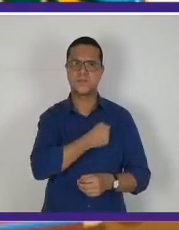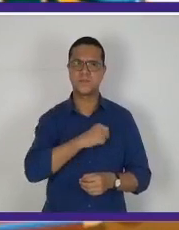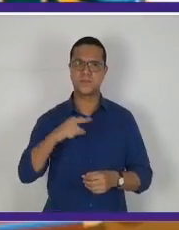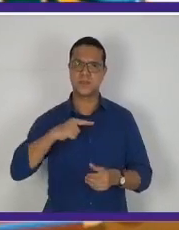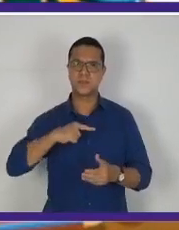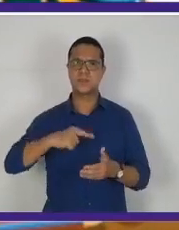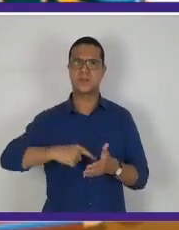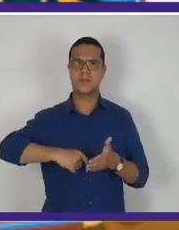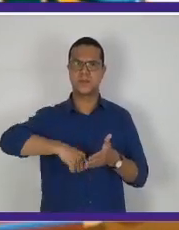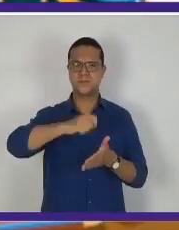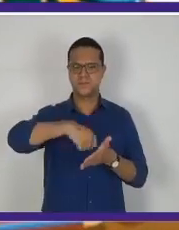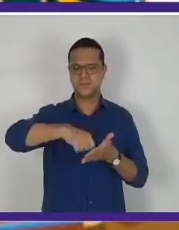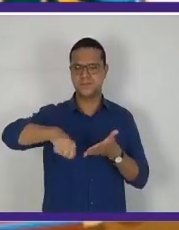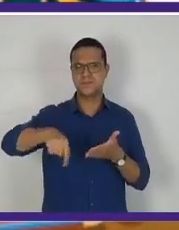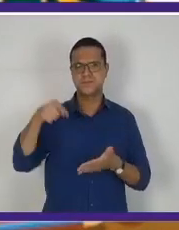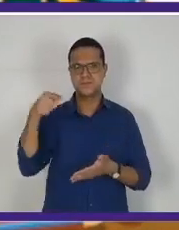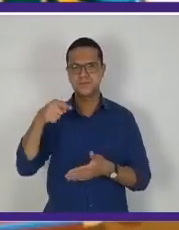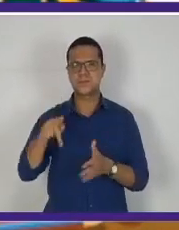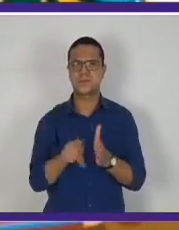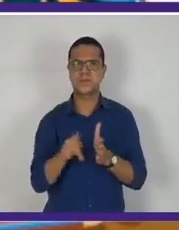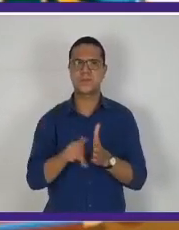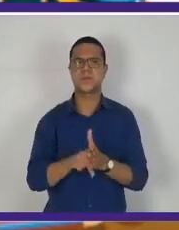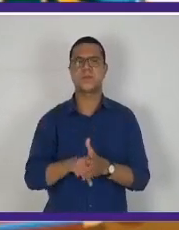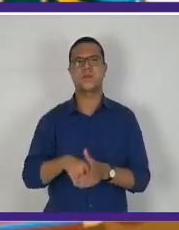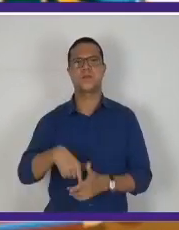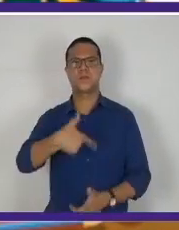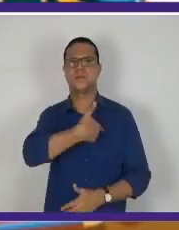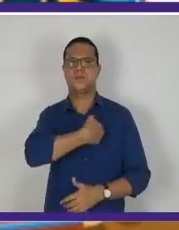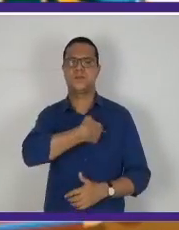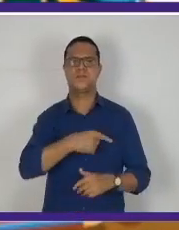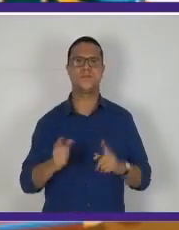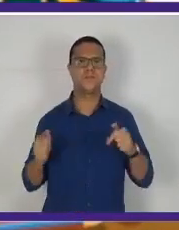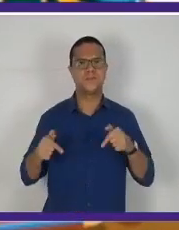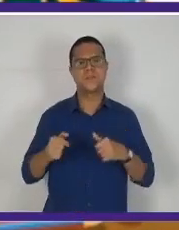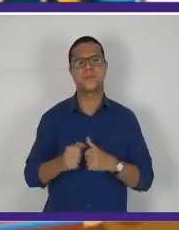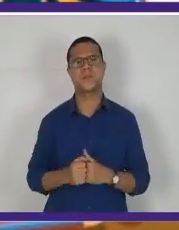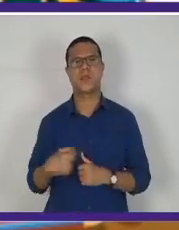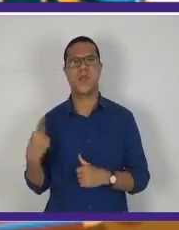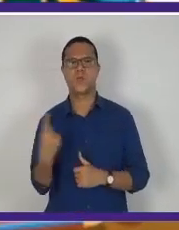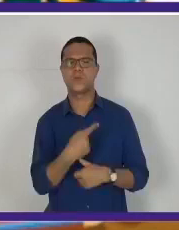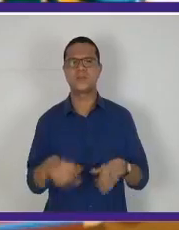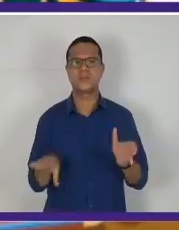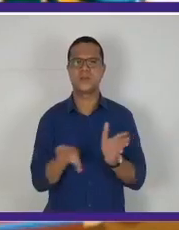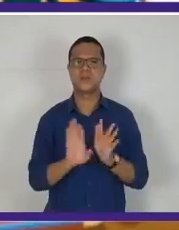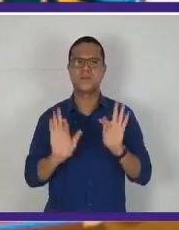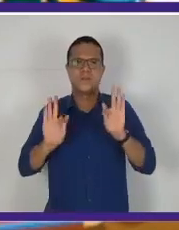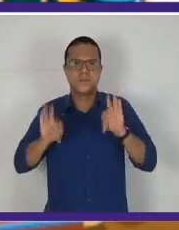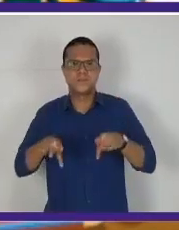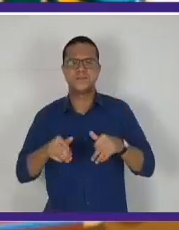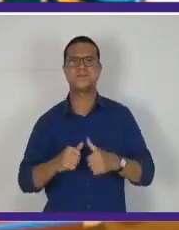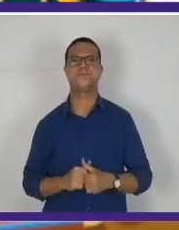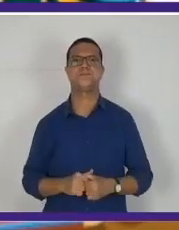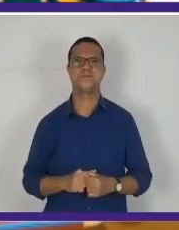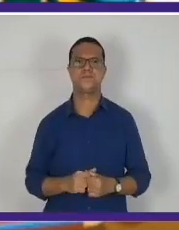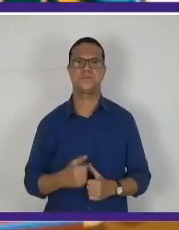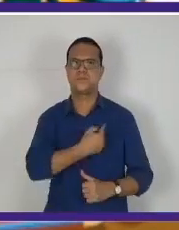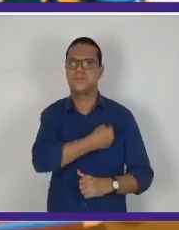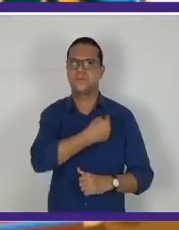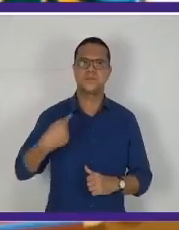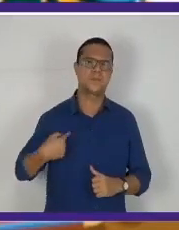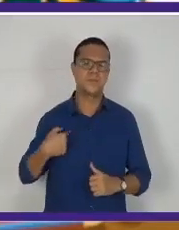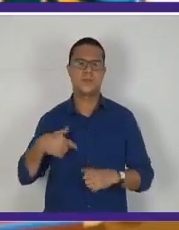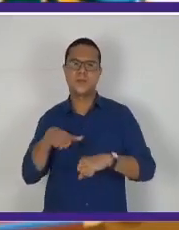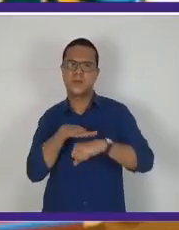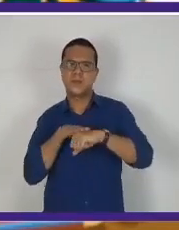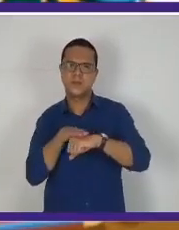assinatura, nessa lâmina, do próprio Vargas. Então, chegamos no finalzinho da nossa